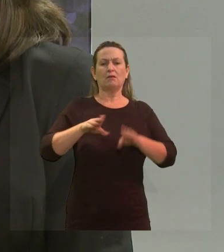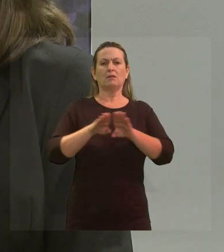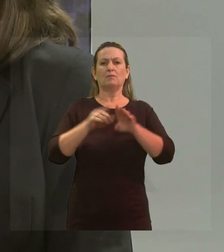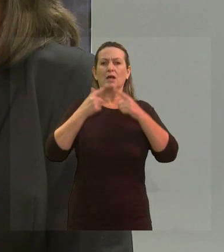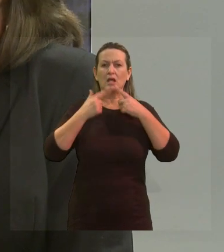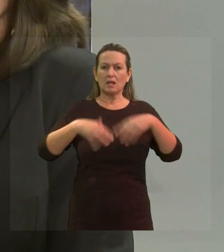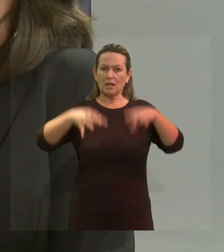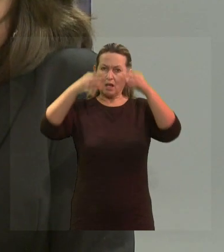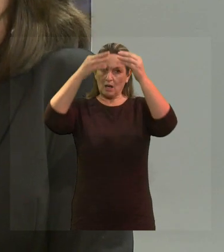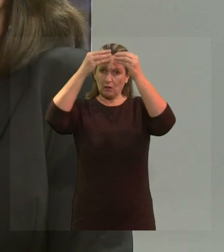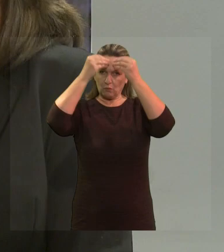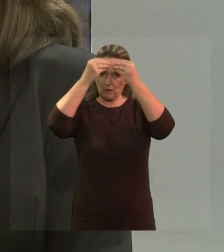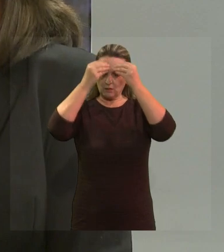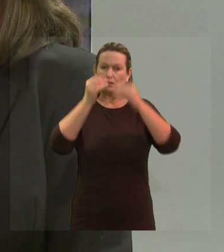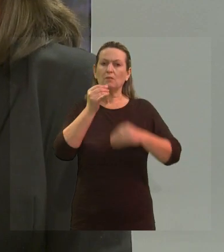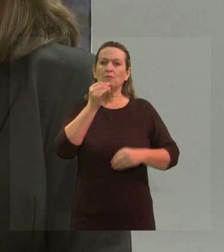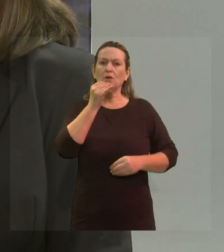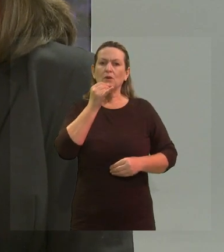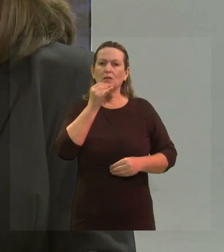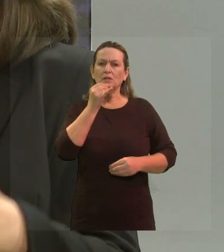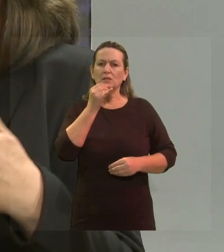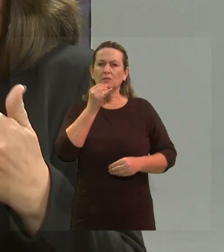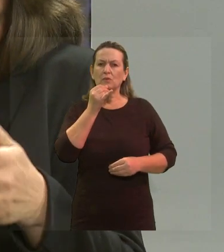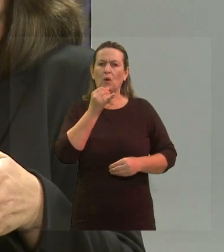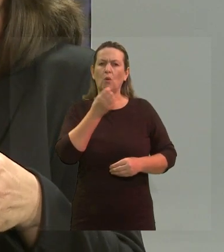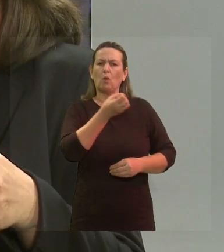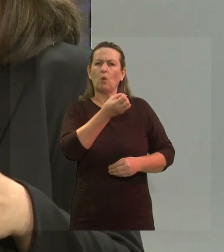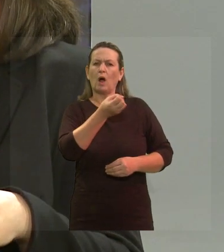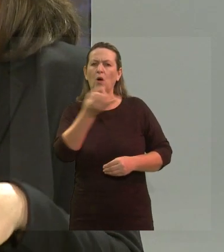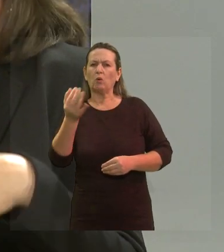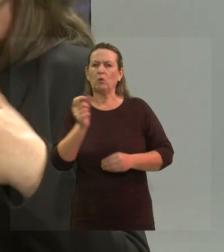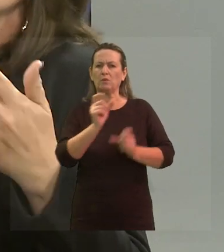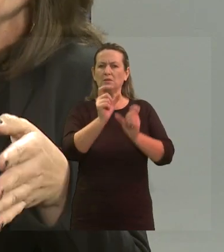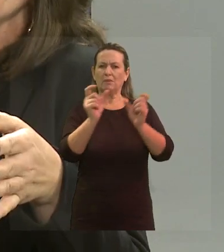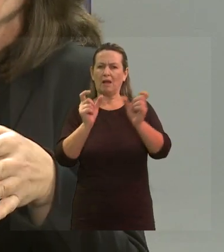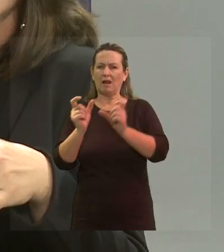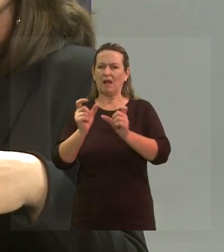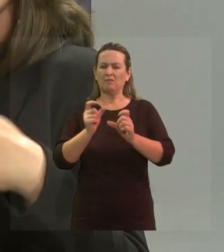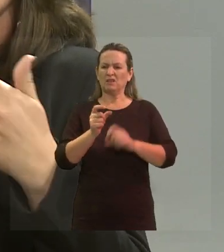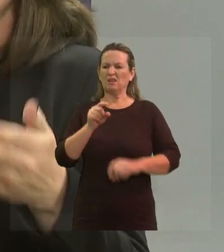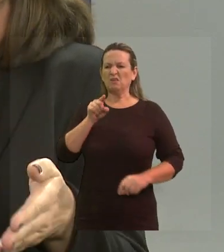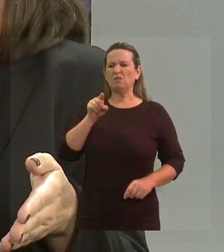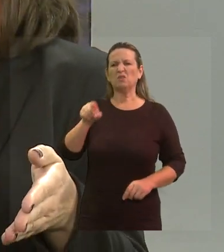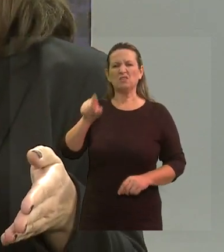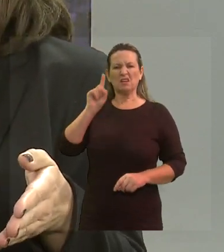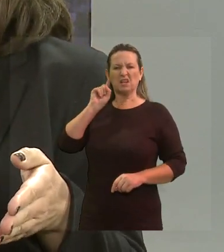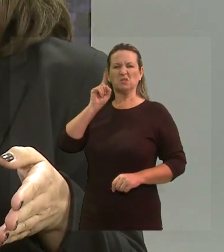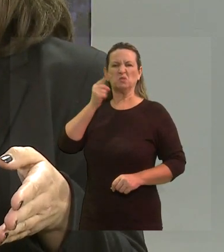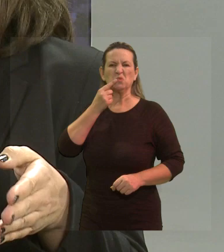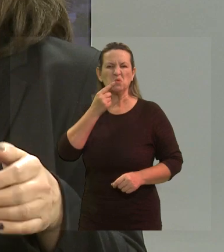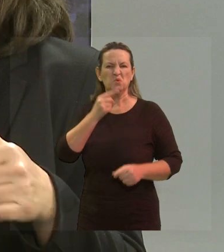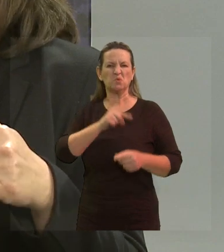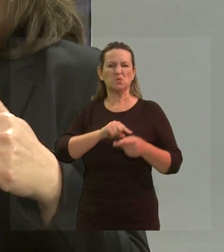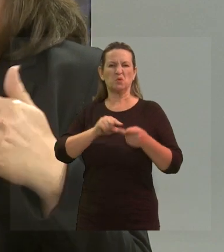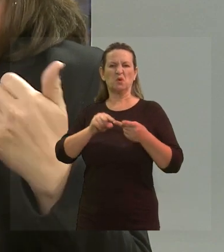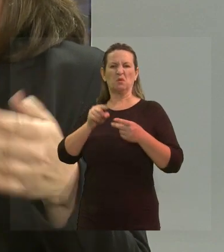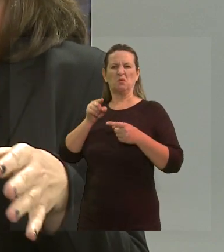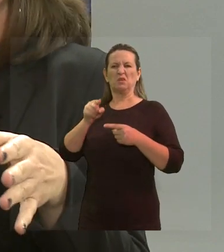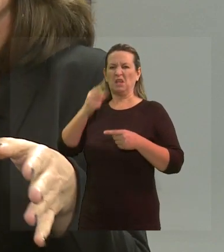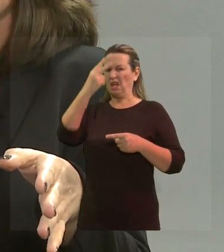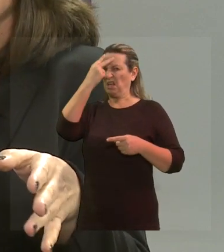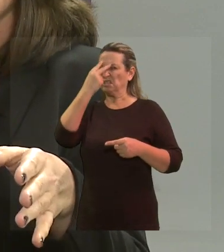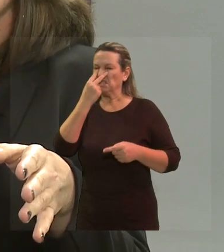do uso de expressões, por exemplo, usadas de forma regenerativa, como você é surdo, você é cego, que pergunta